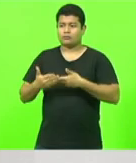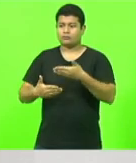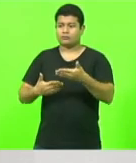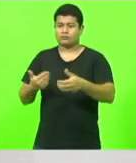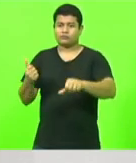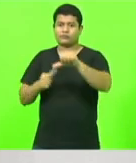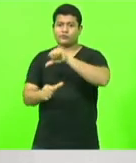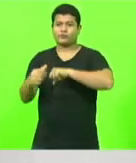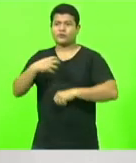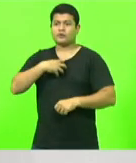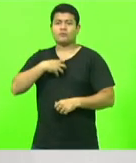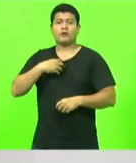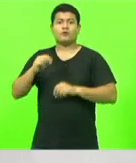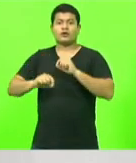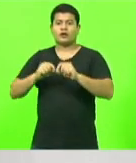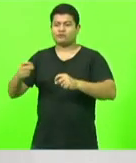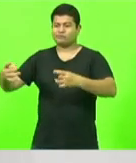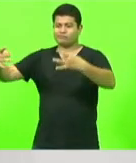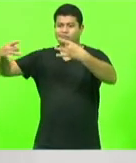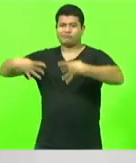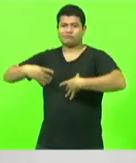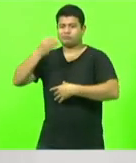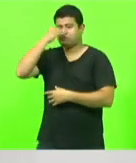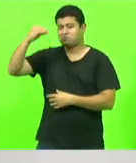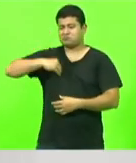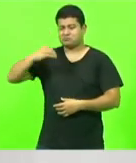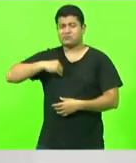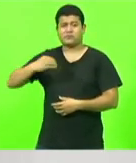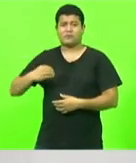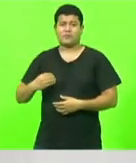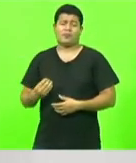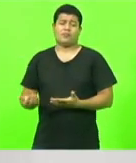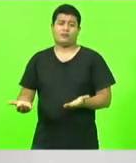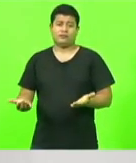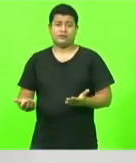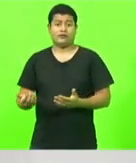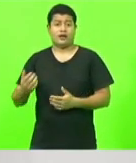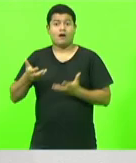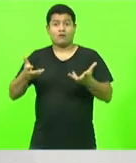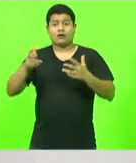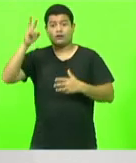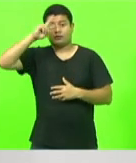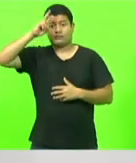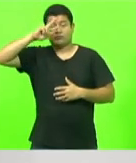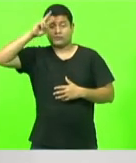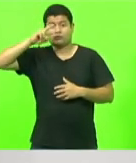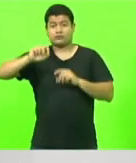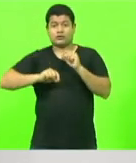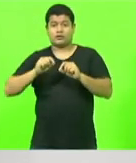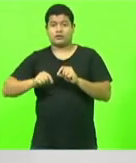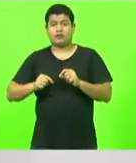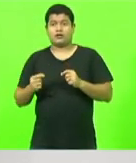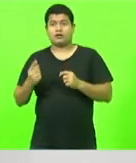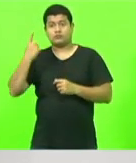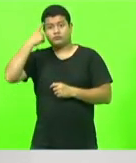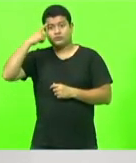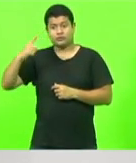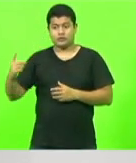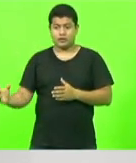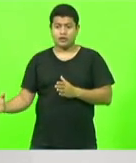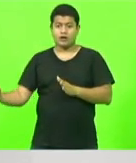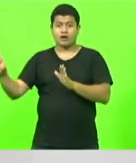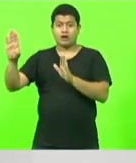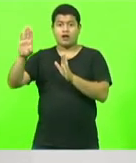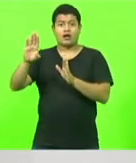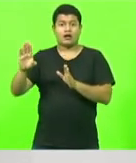podemos ficar indiferentes a isso. Eu quero lembrar aqui, como se fosse hoje o dia em que o secretário de Educação esteve na